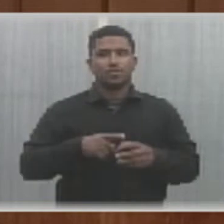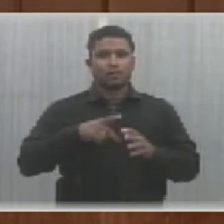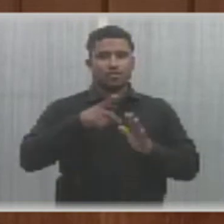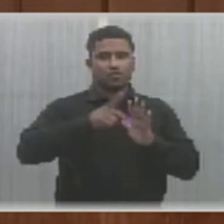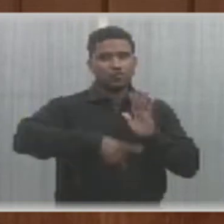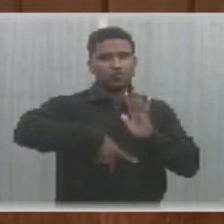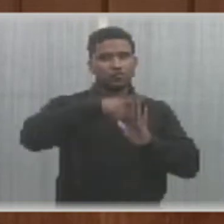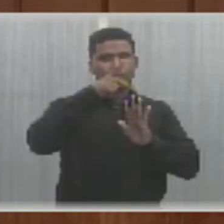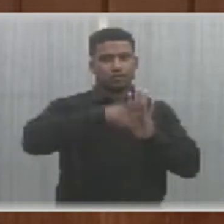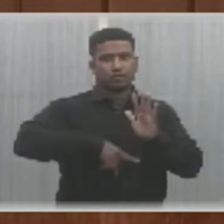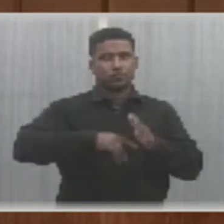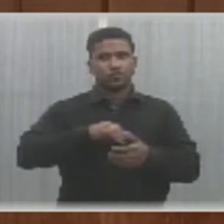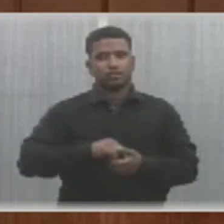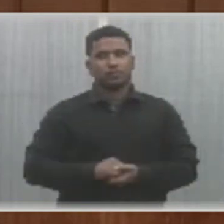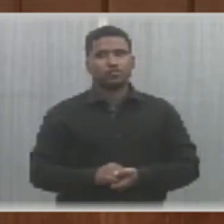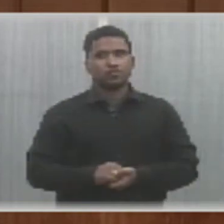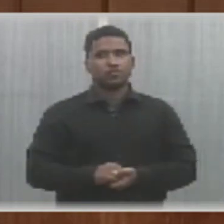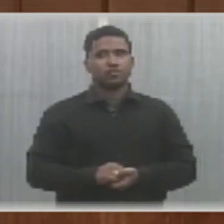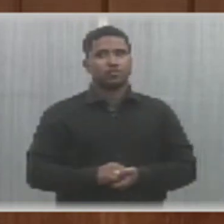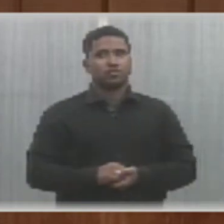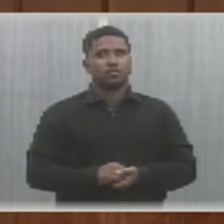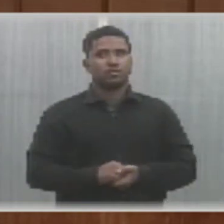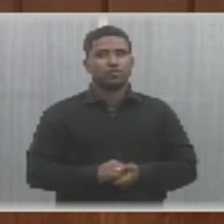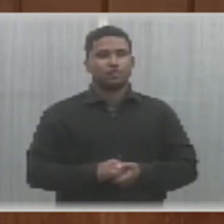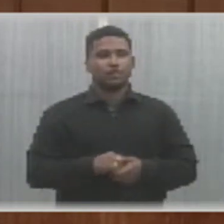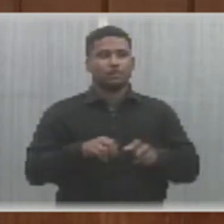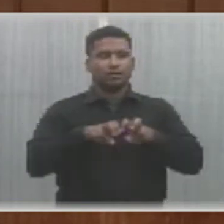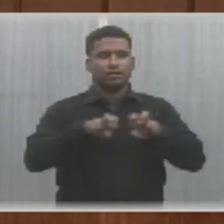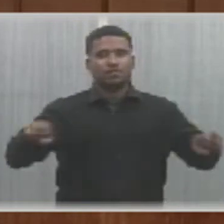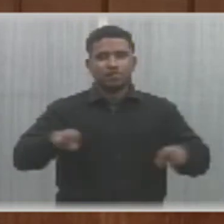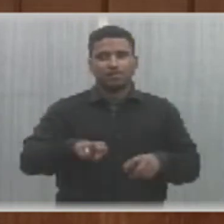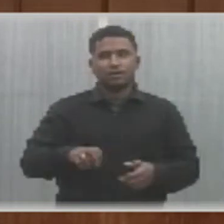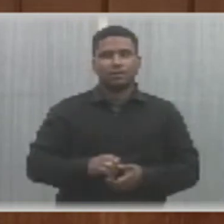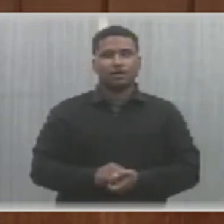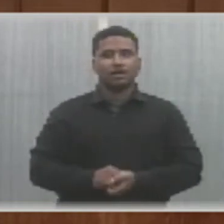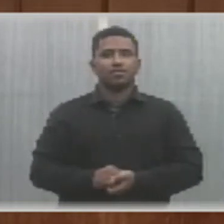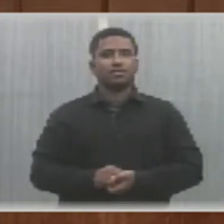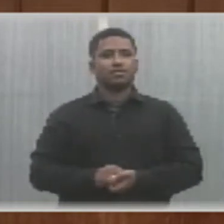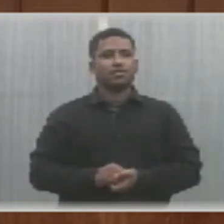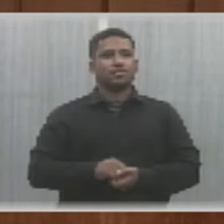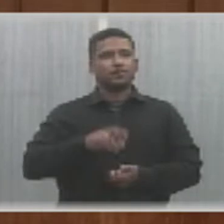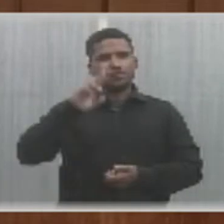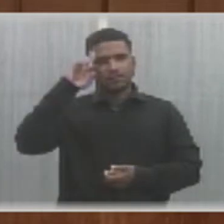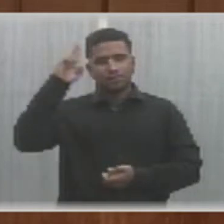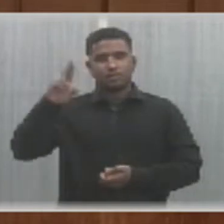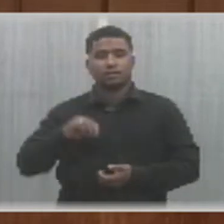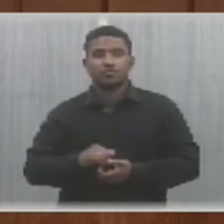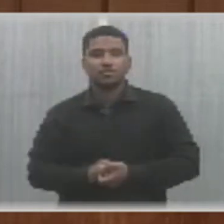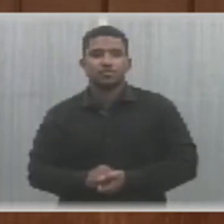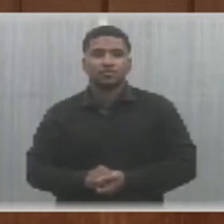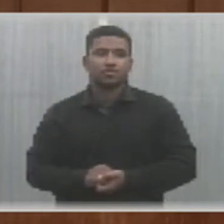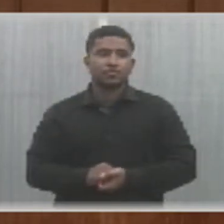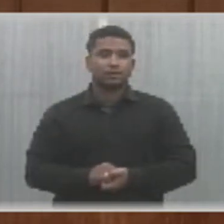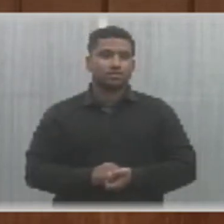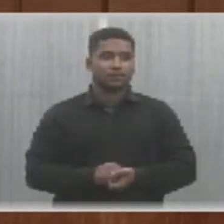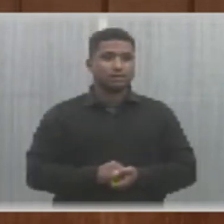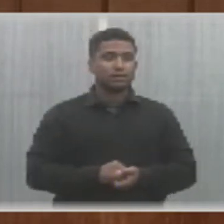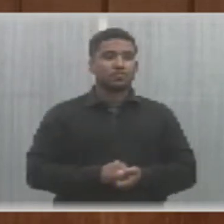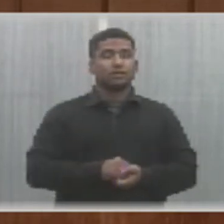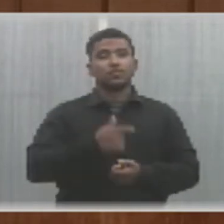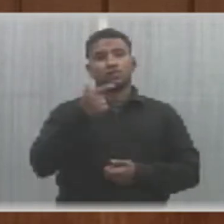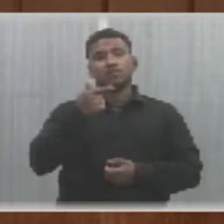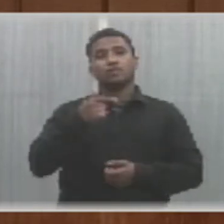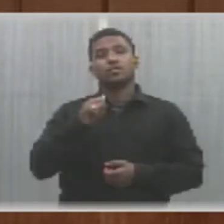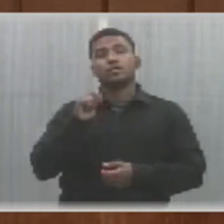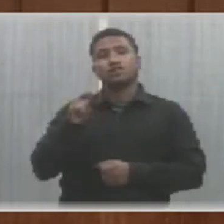de autoria da mesa diretora, que altera o artigo 4º da resolução 497, 2 de